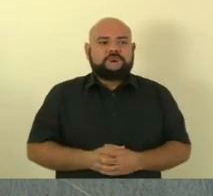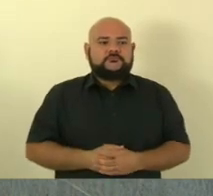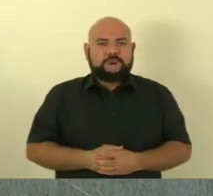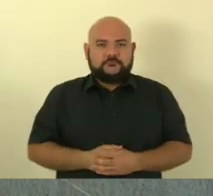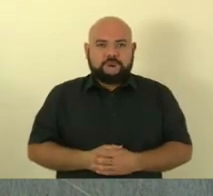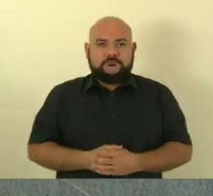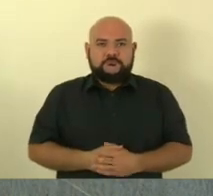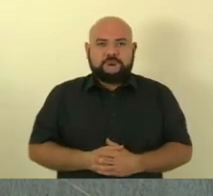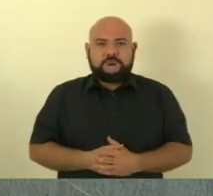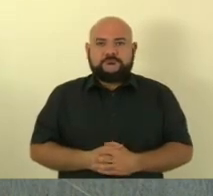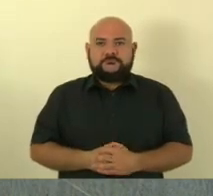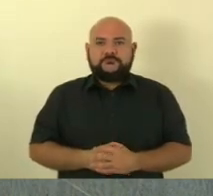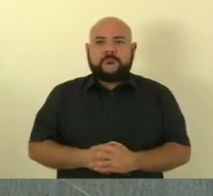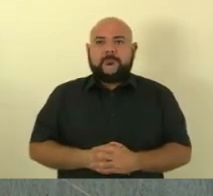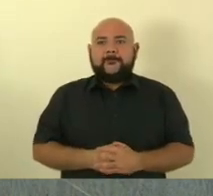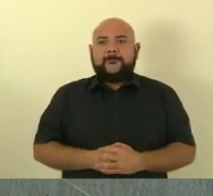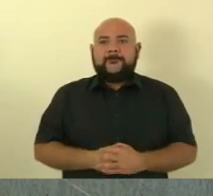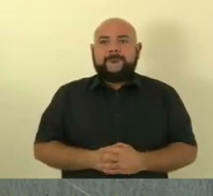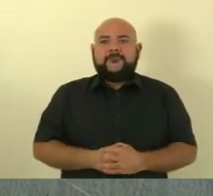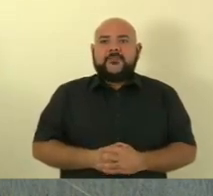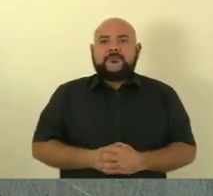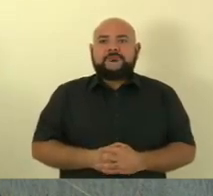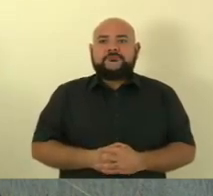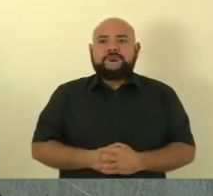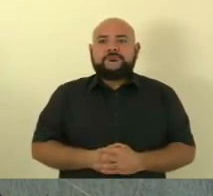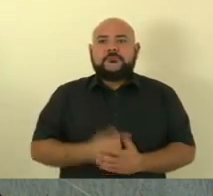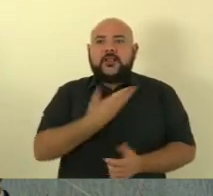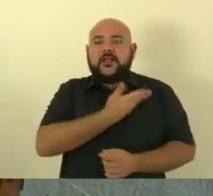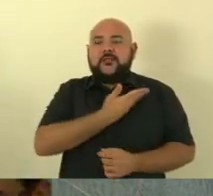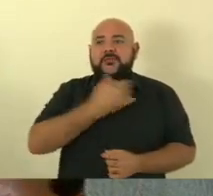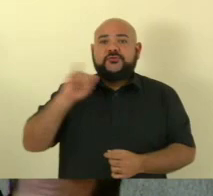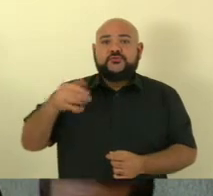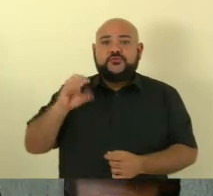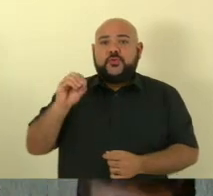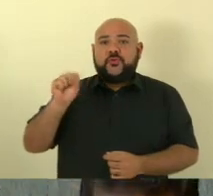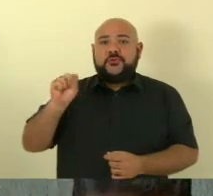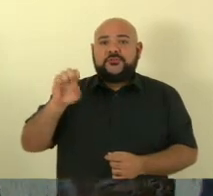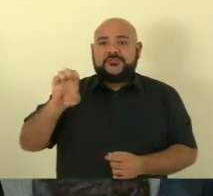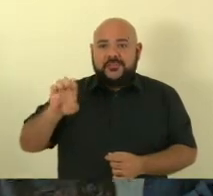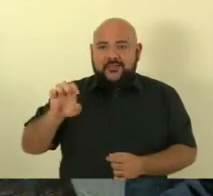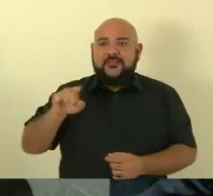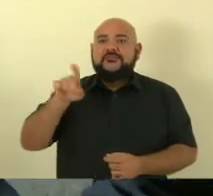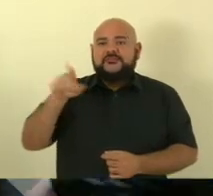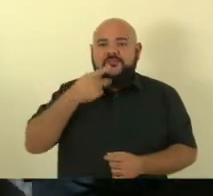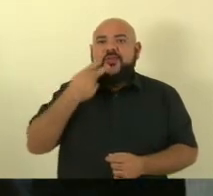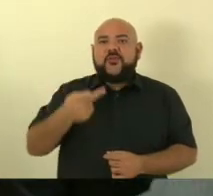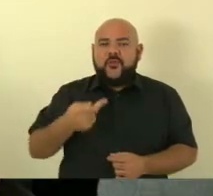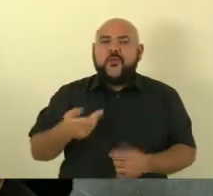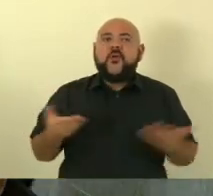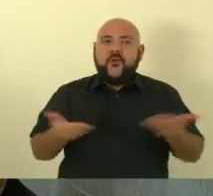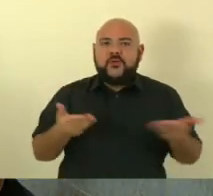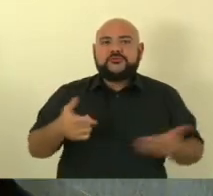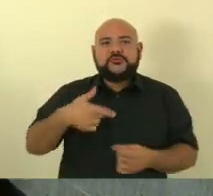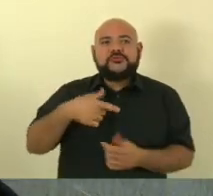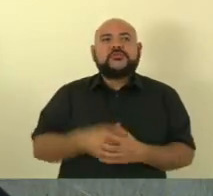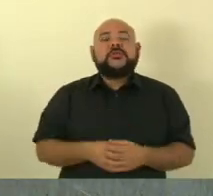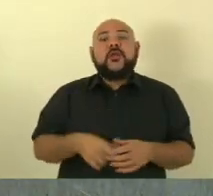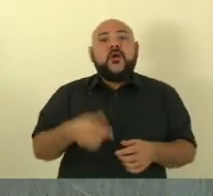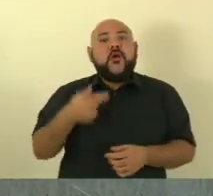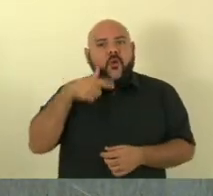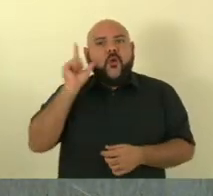deputado engenheiro José Esmeraldo nossos peritos estão ali vossa excelência cobrou ontem nós cobramos também e se Deus quiser vai dar tudo certo